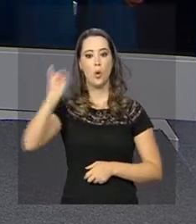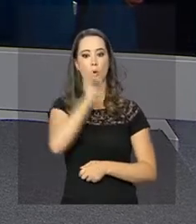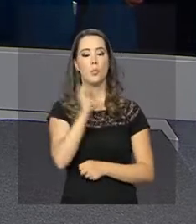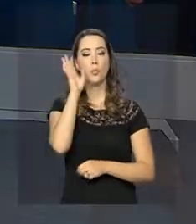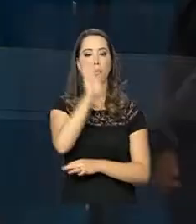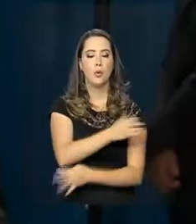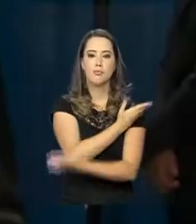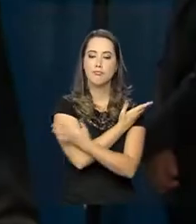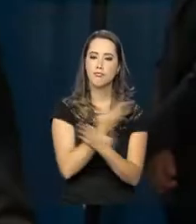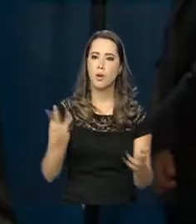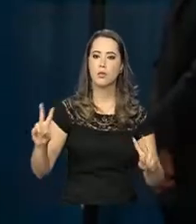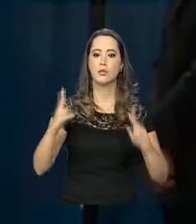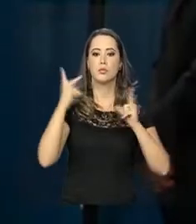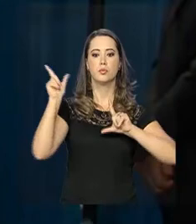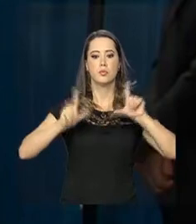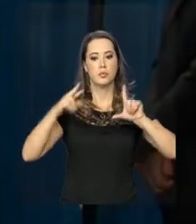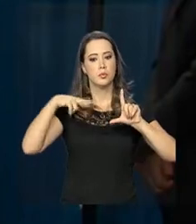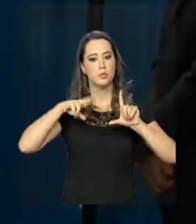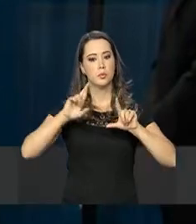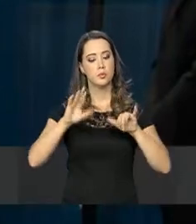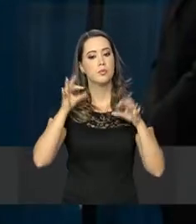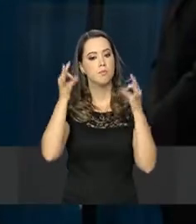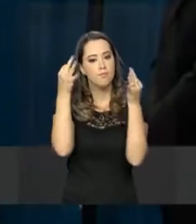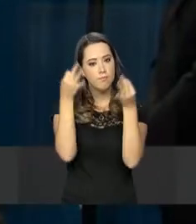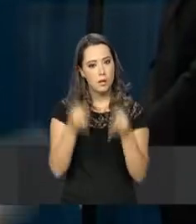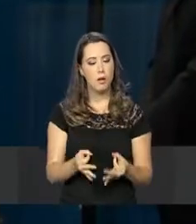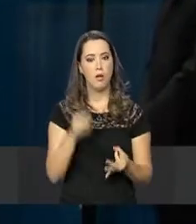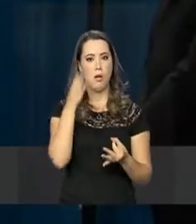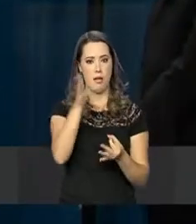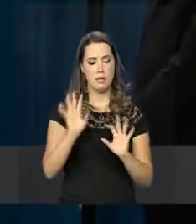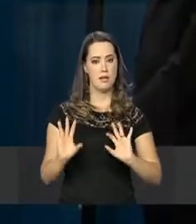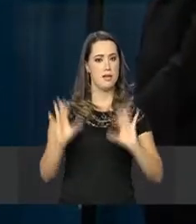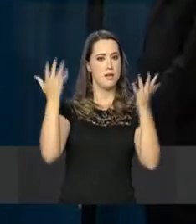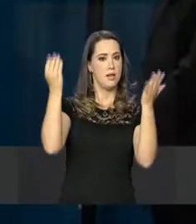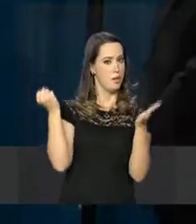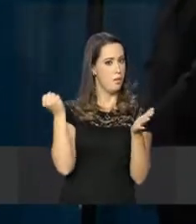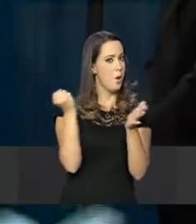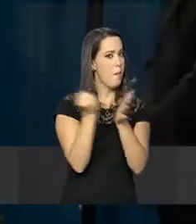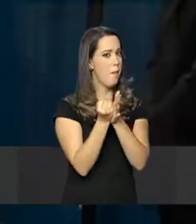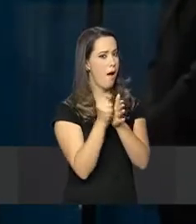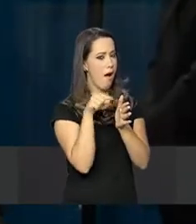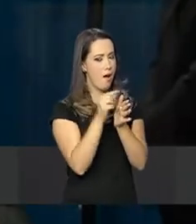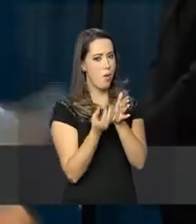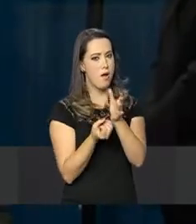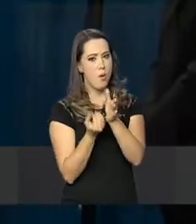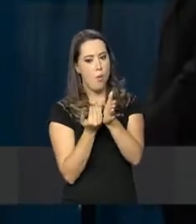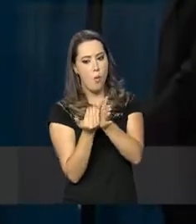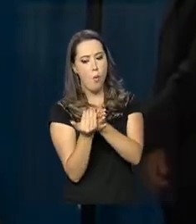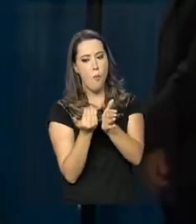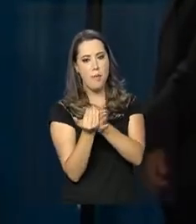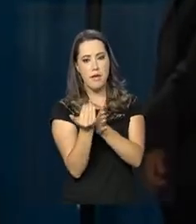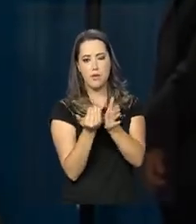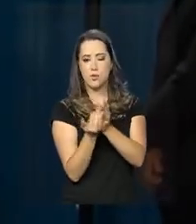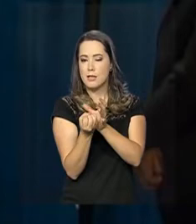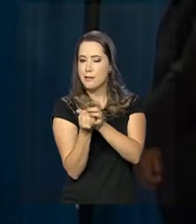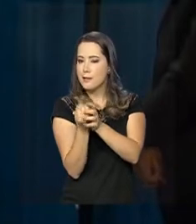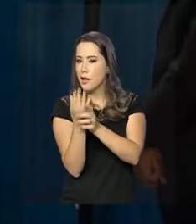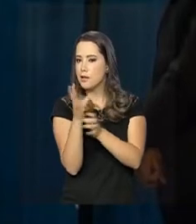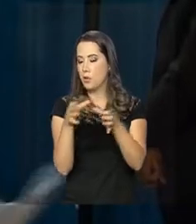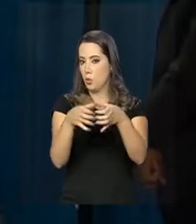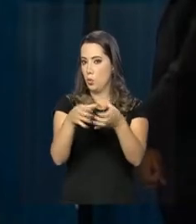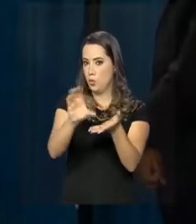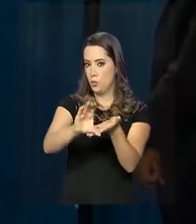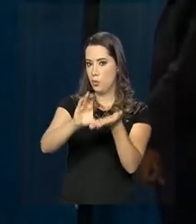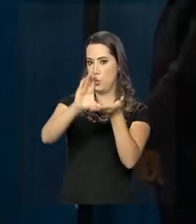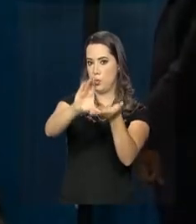Roberto. Boa tarde a todos que nos assistem. Exatamente, Roberto. Essa cerimônia marca a implementação, a constituição do Conselho